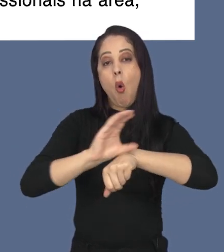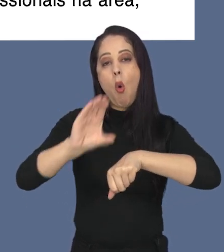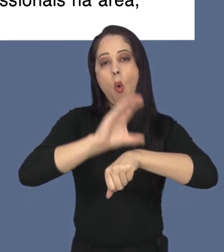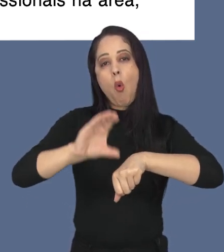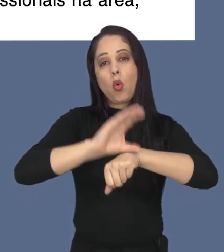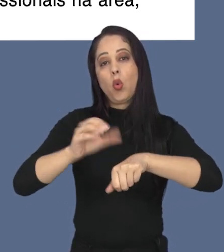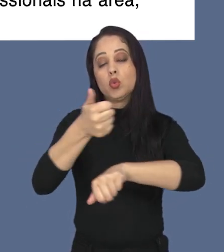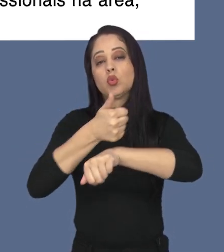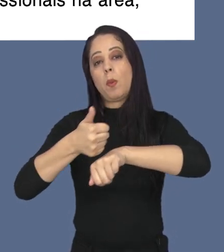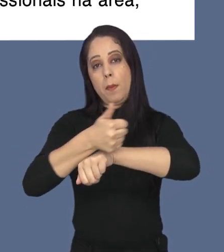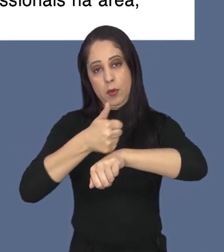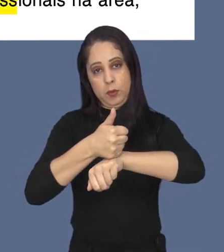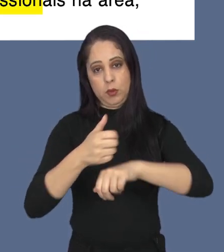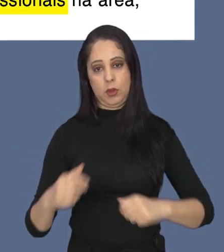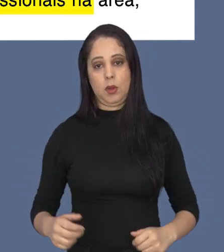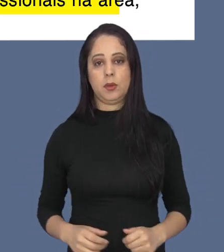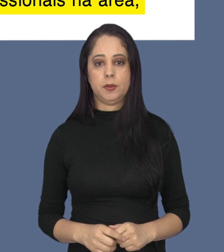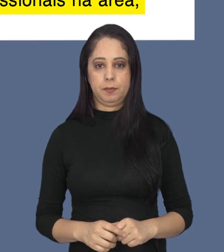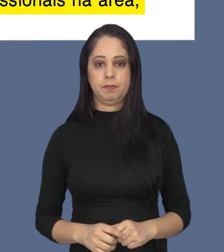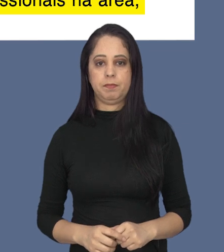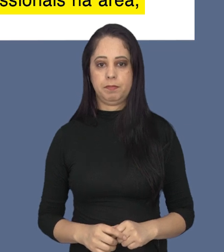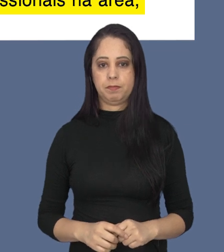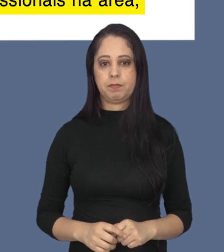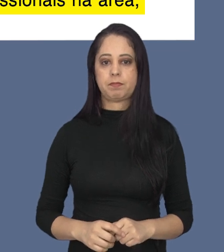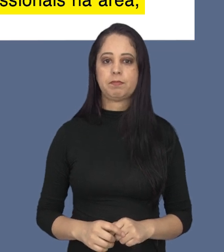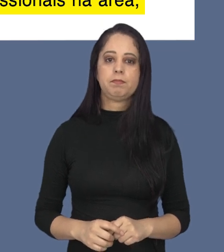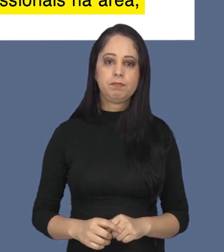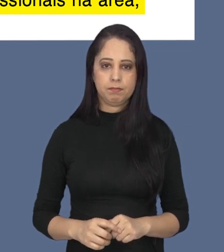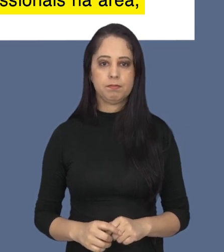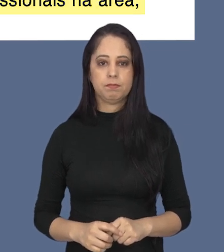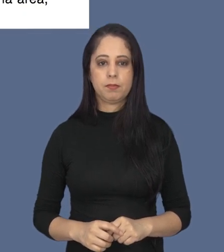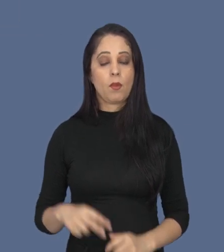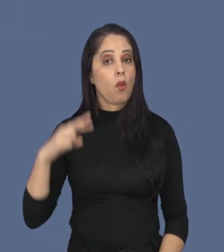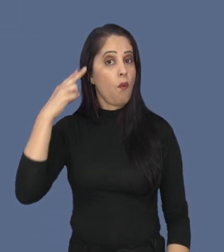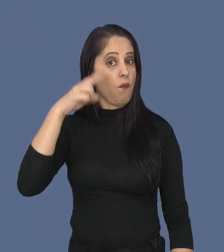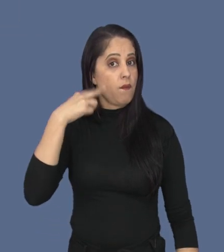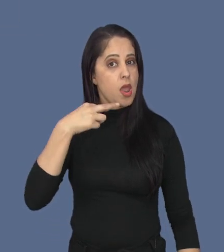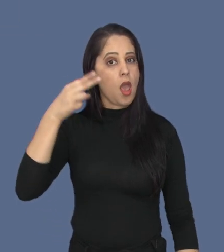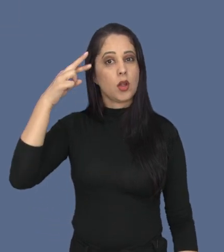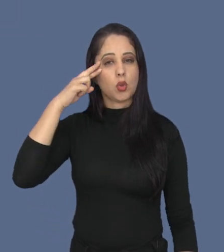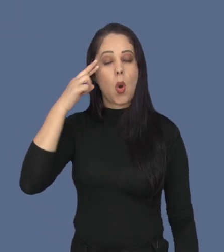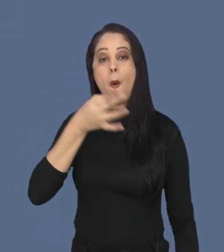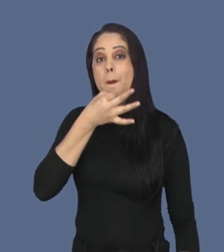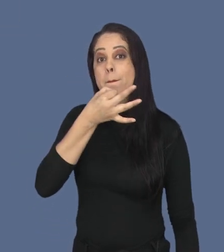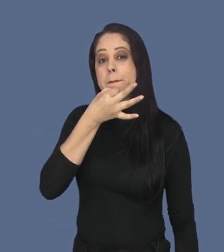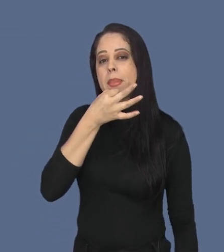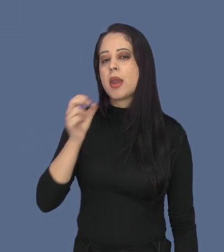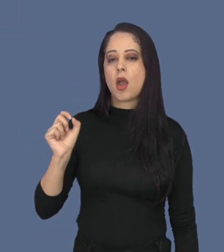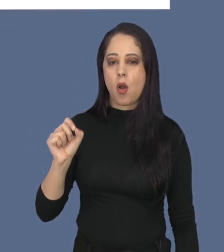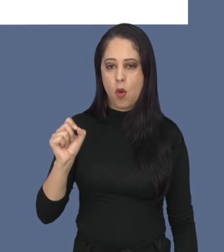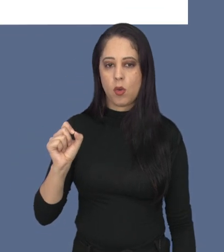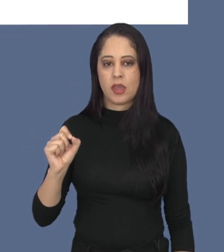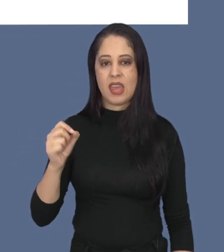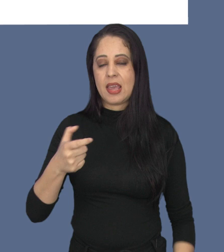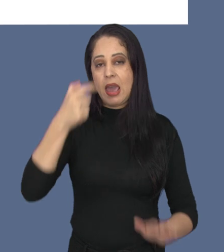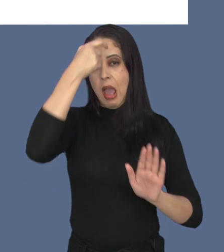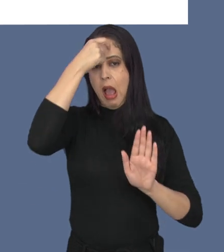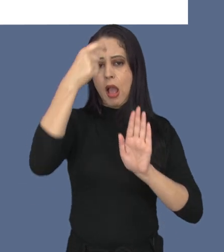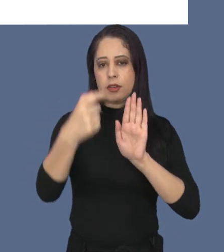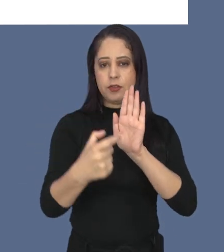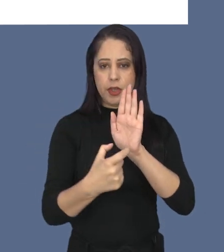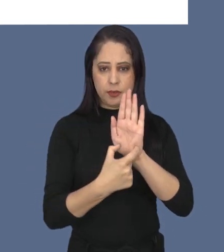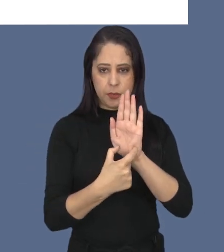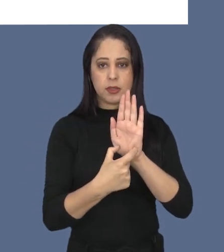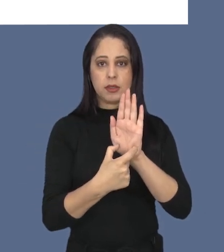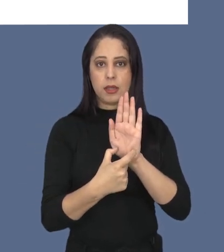promover a formação e capacitação de profissionais na área. Na justificativa do projeto, o vereador Rogério